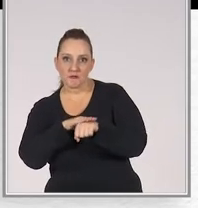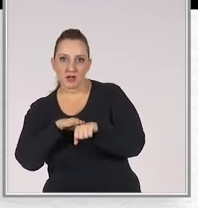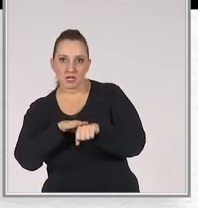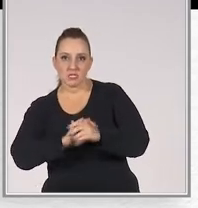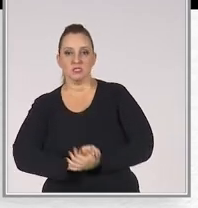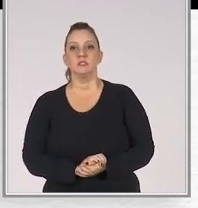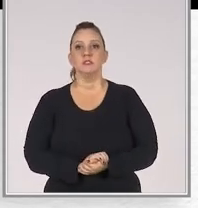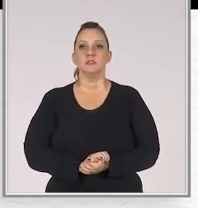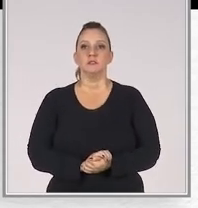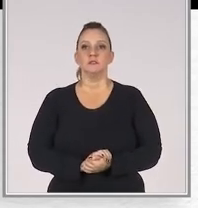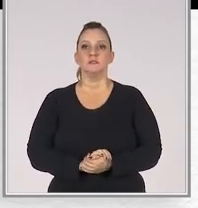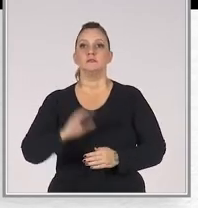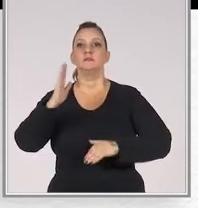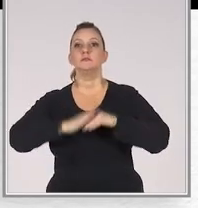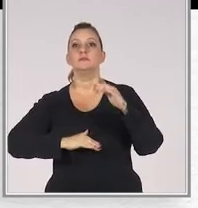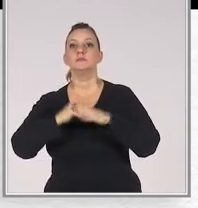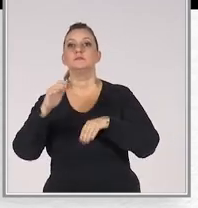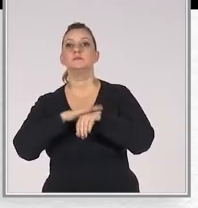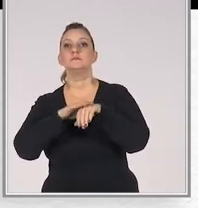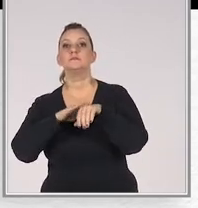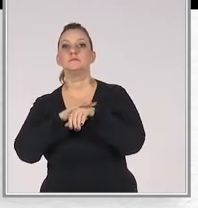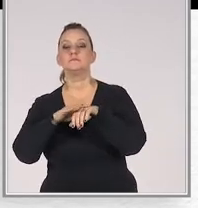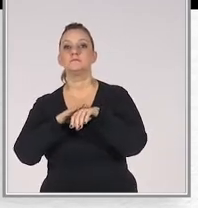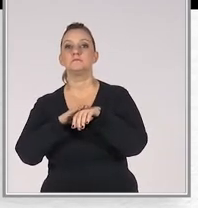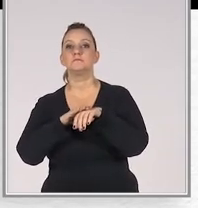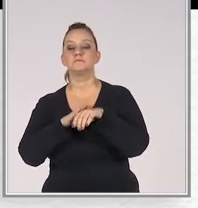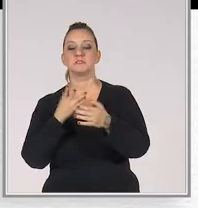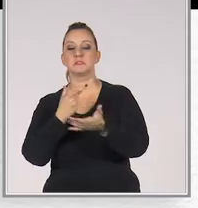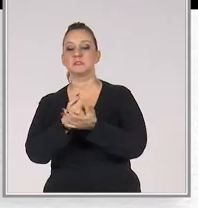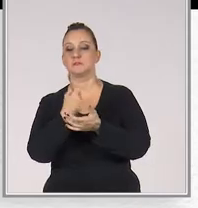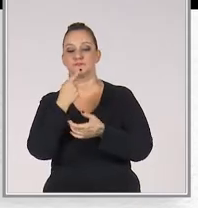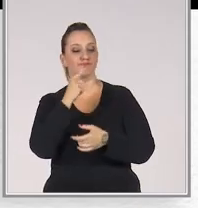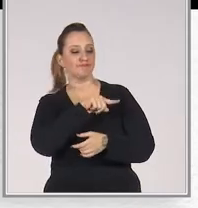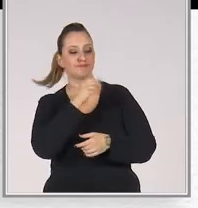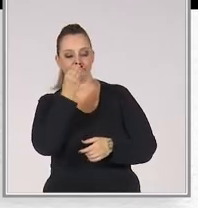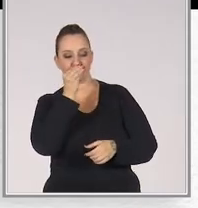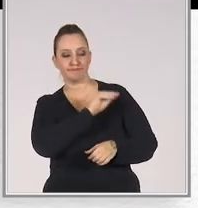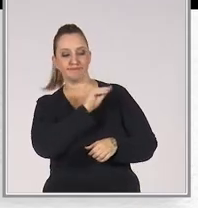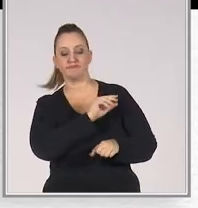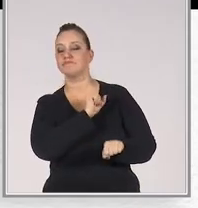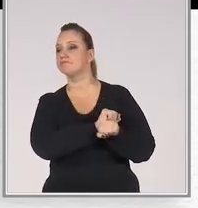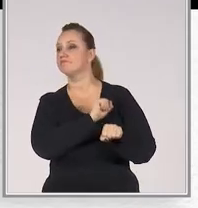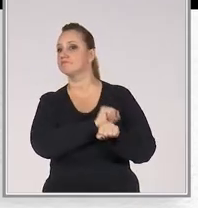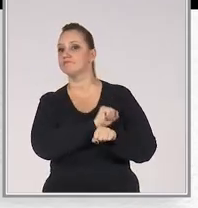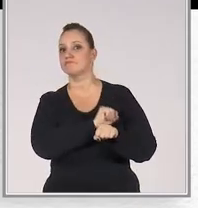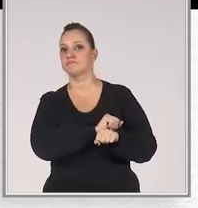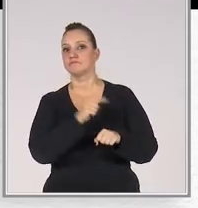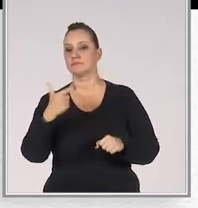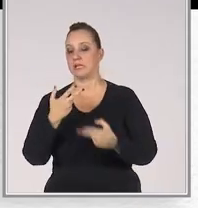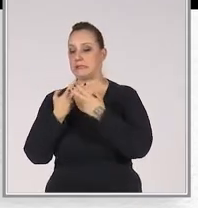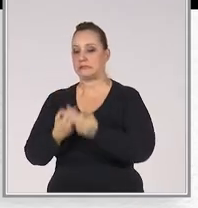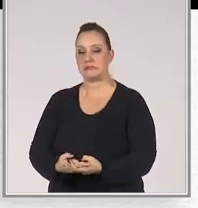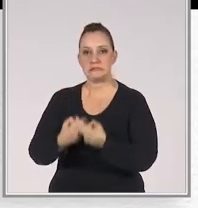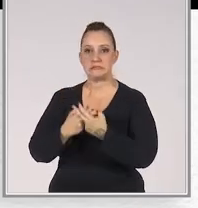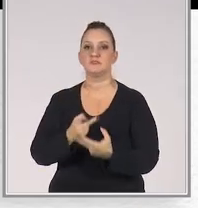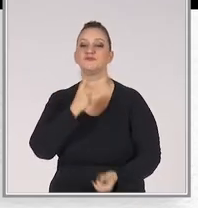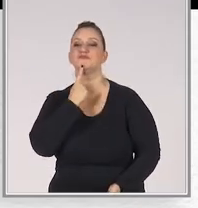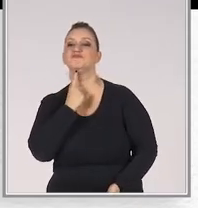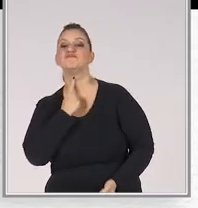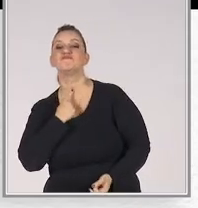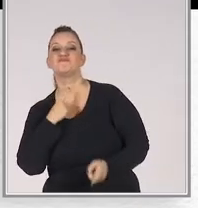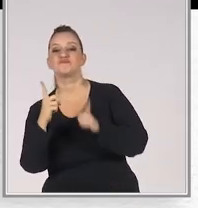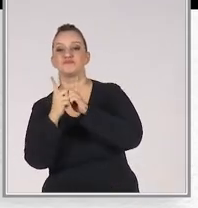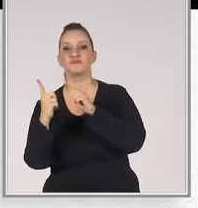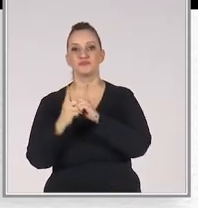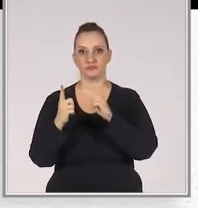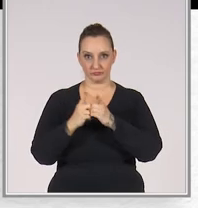cliente. Profissionais que ficam conversando e deixam o cliente esperando. Pessoas impacientes que agem de má vontade